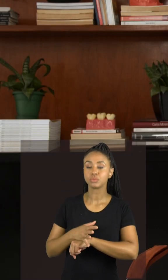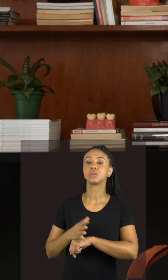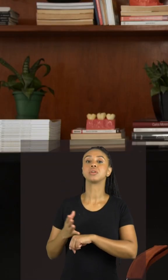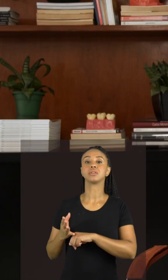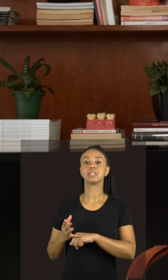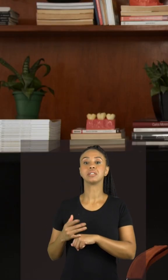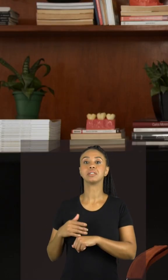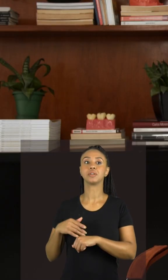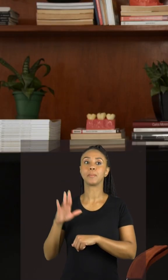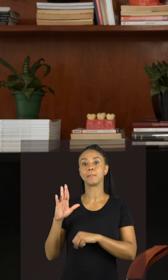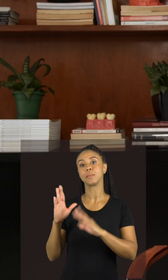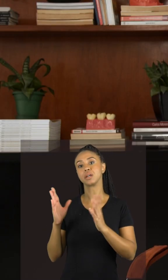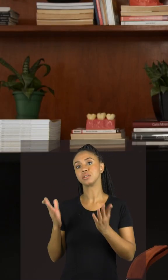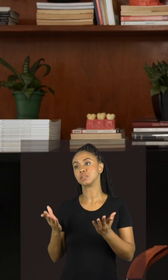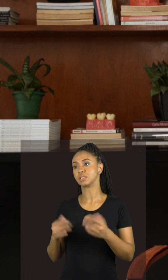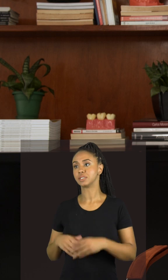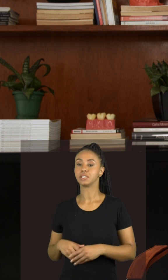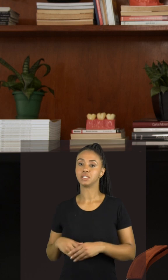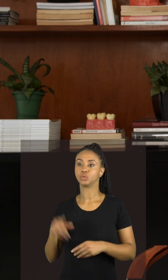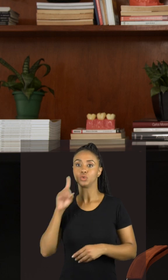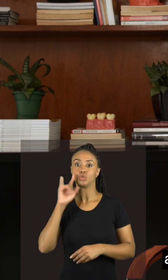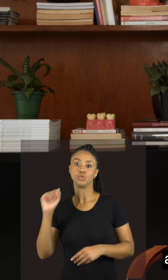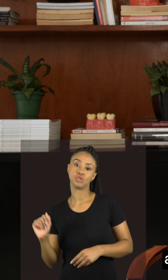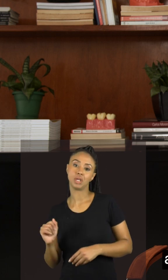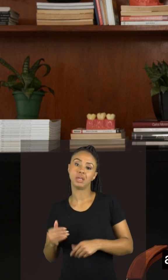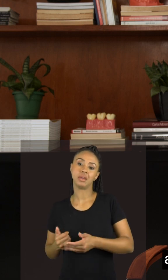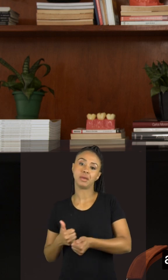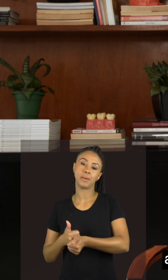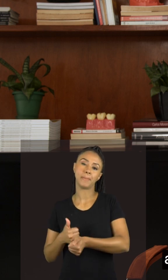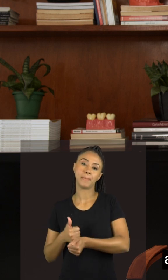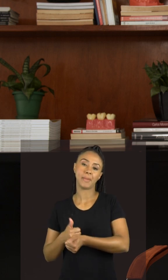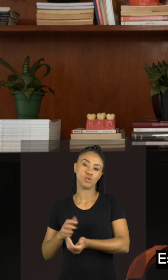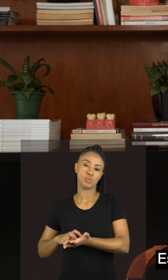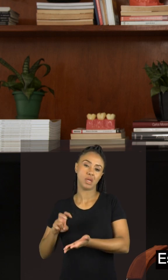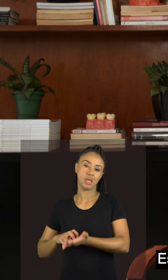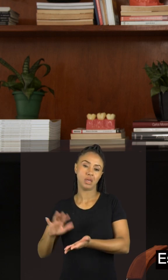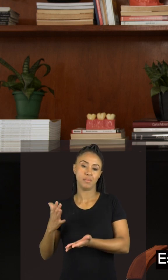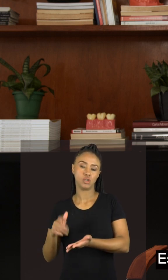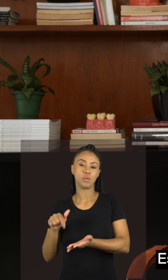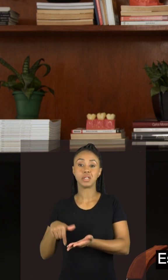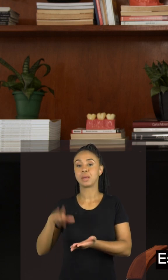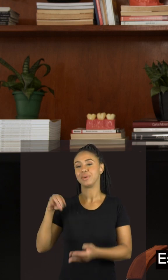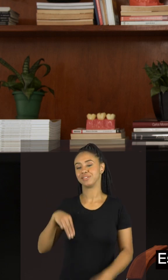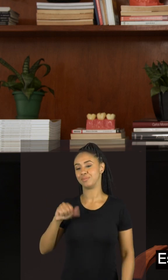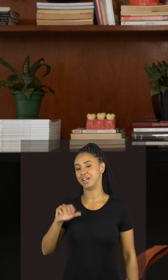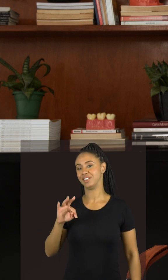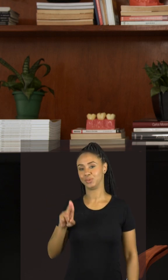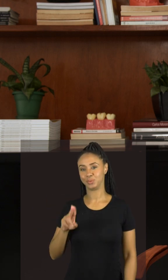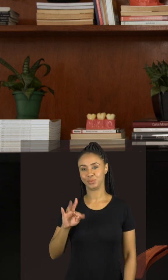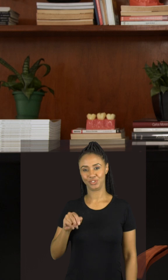orientada mais durante o dia, ali próximo do início da manhã. Essas são as pessoas matutinas